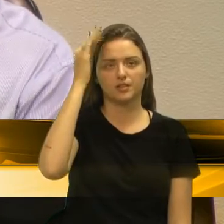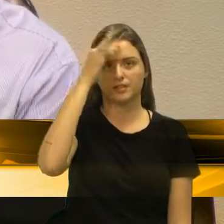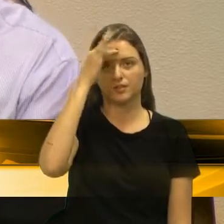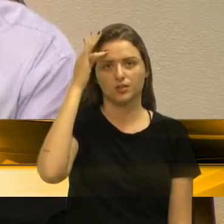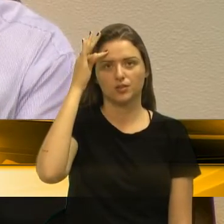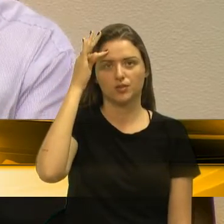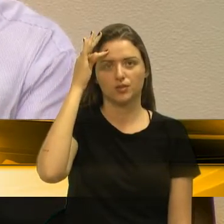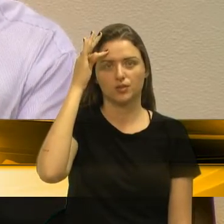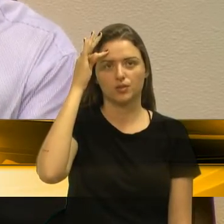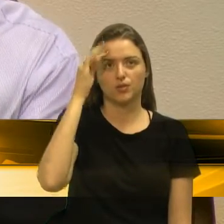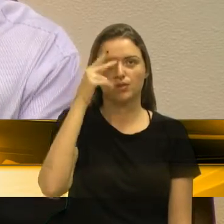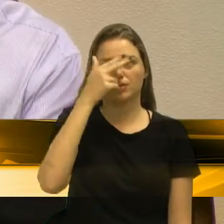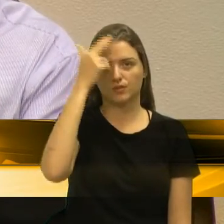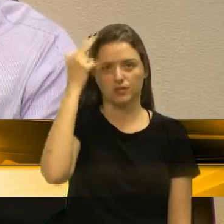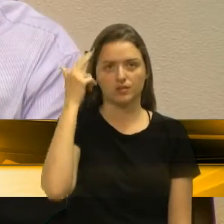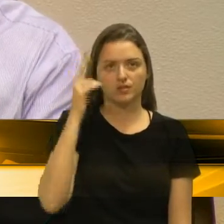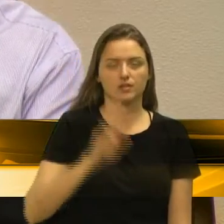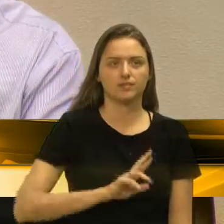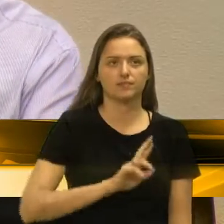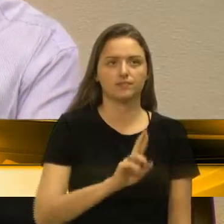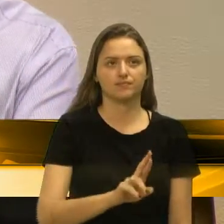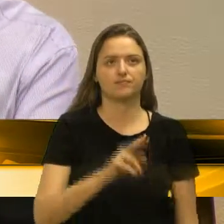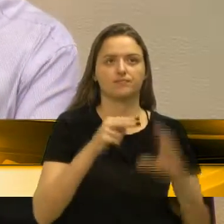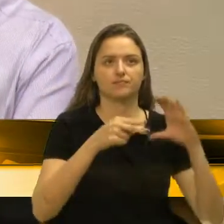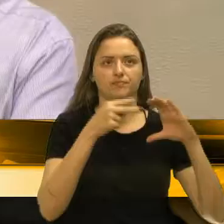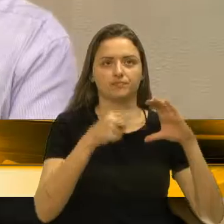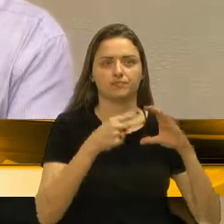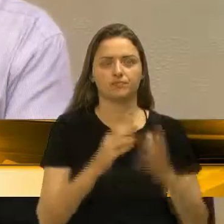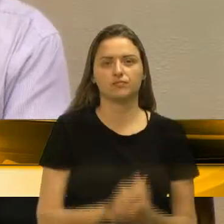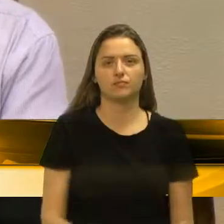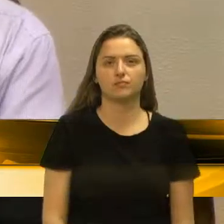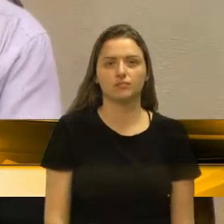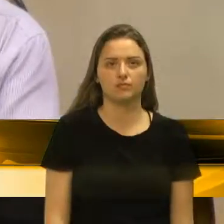Cassina, em representação. Encerrada...